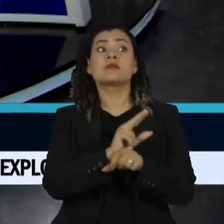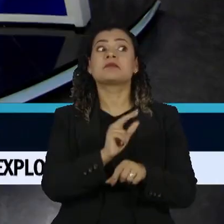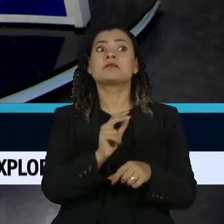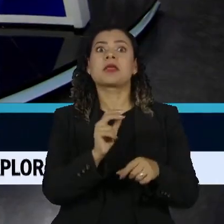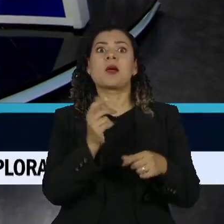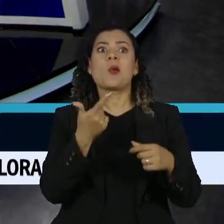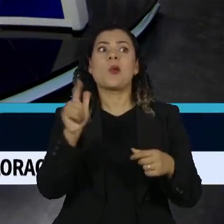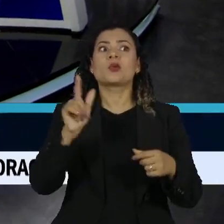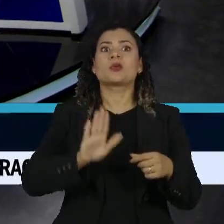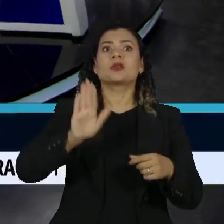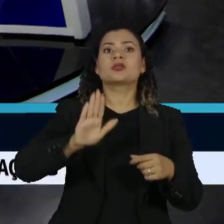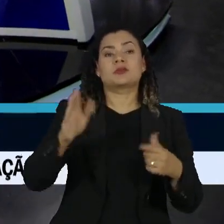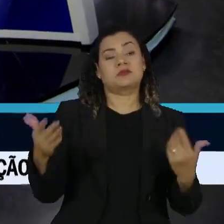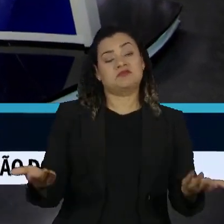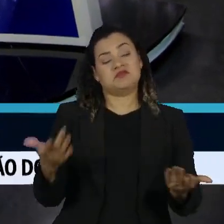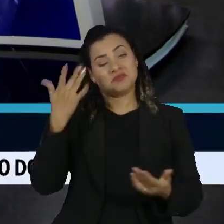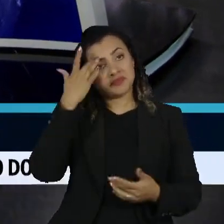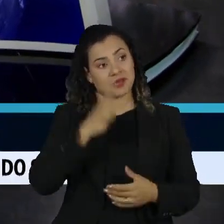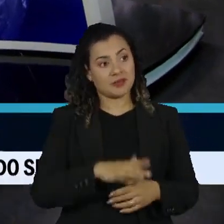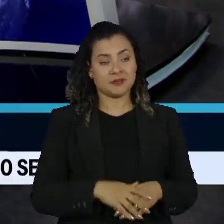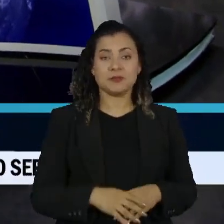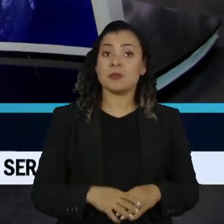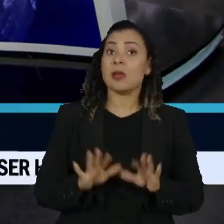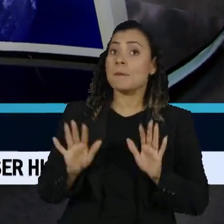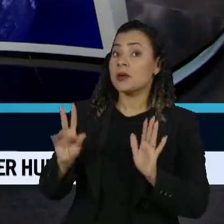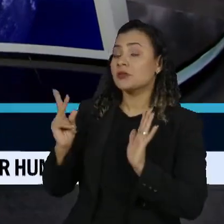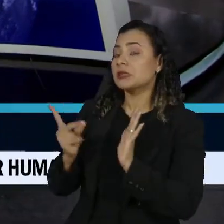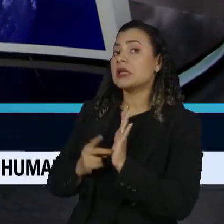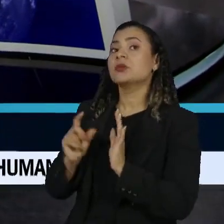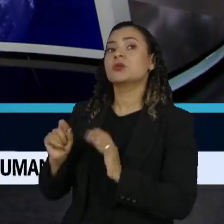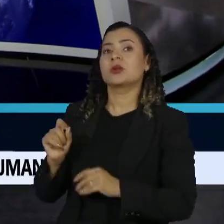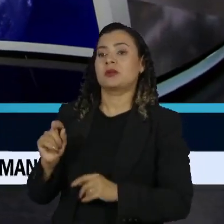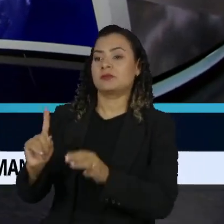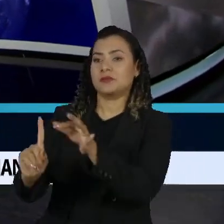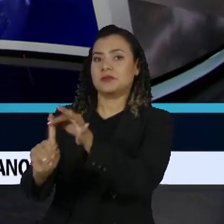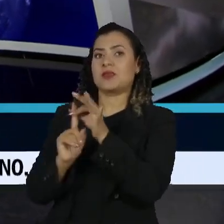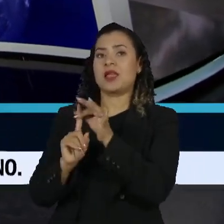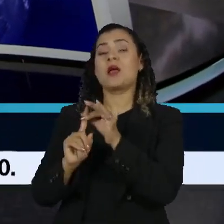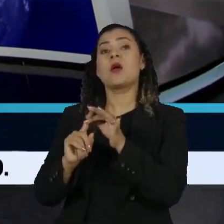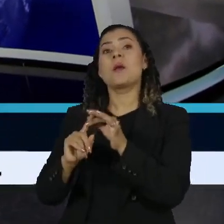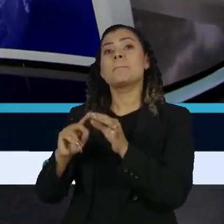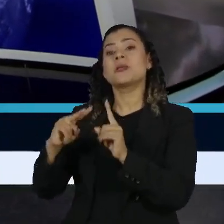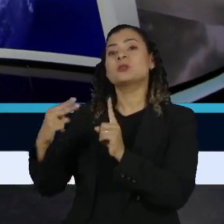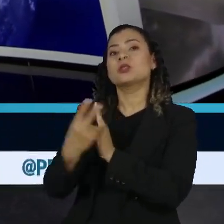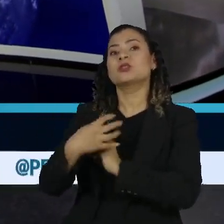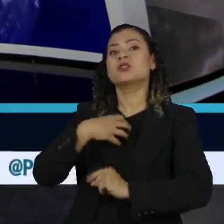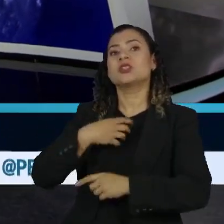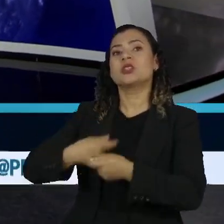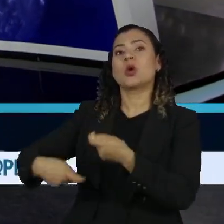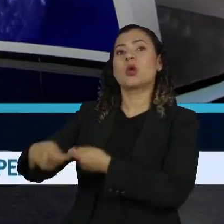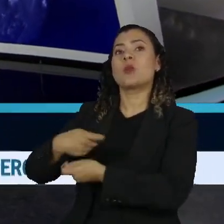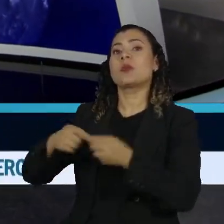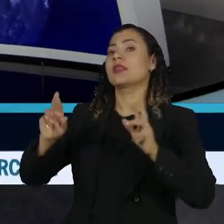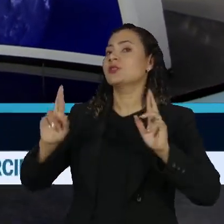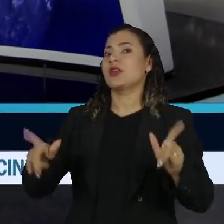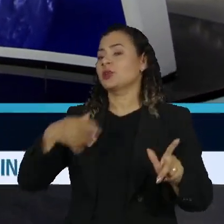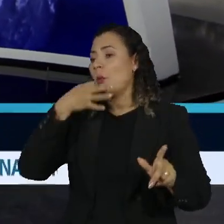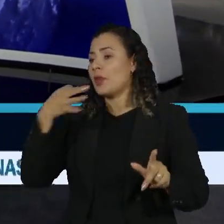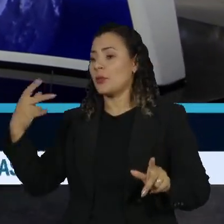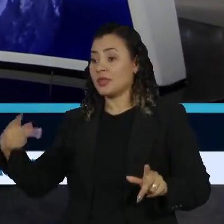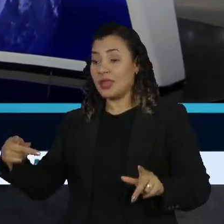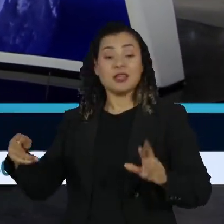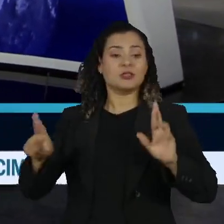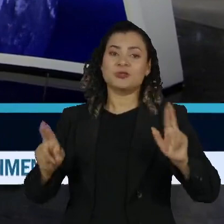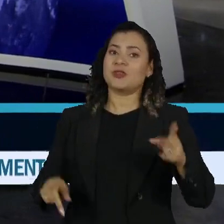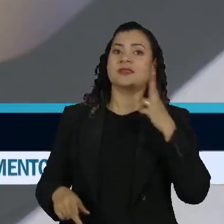Agora, que tipo de problema Poshman pode causar por ter uma visão econômica tão diferente da visão econômica da ministra? É isso, já